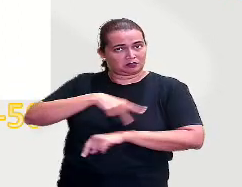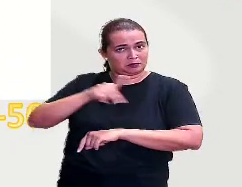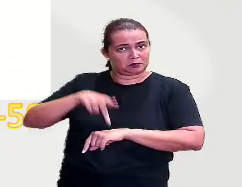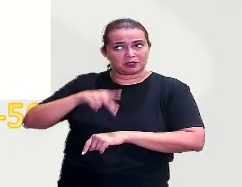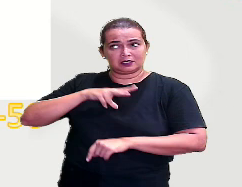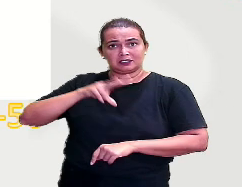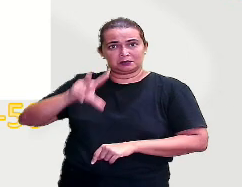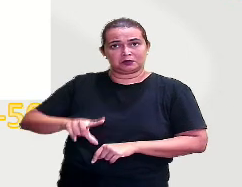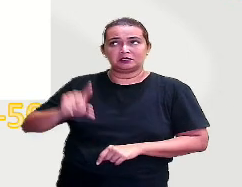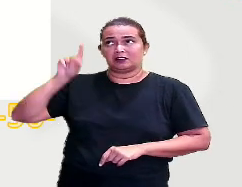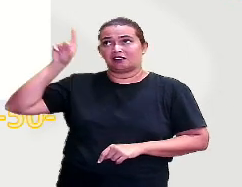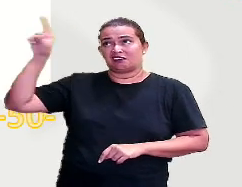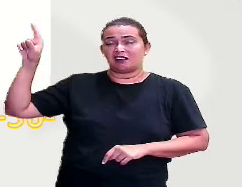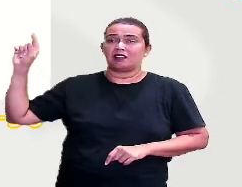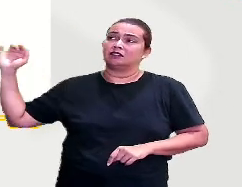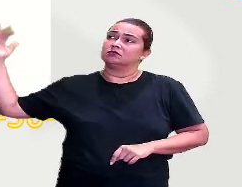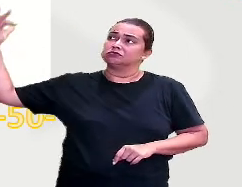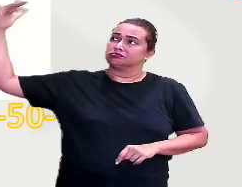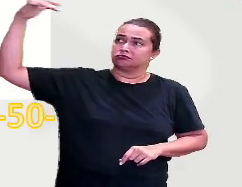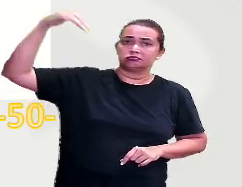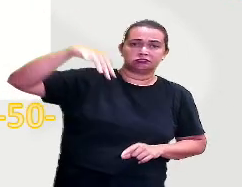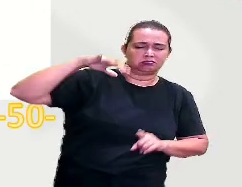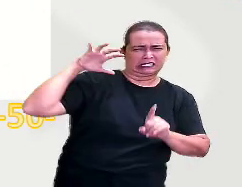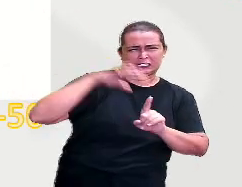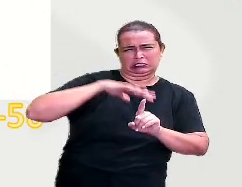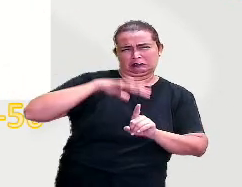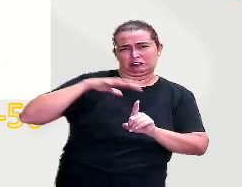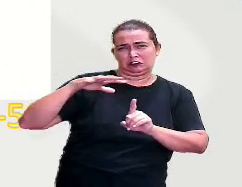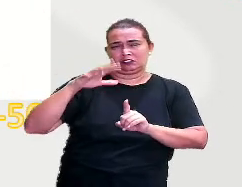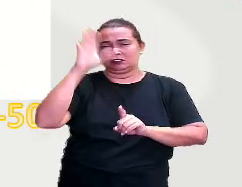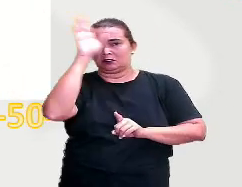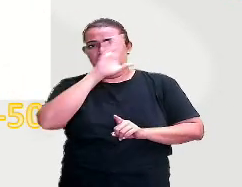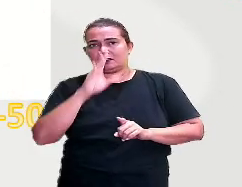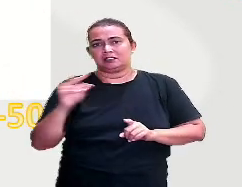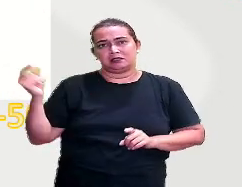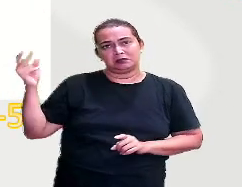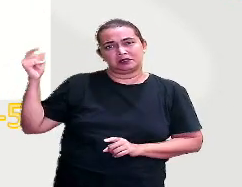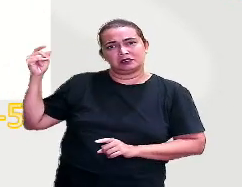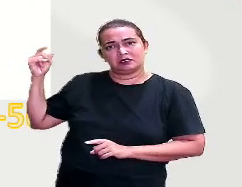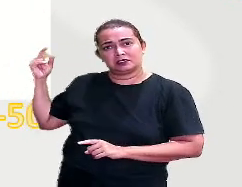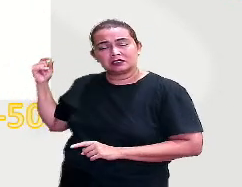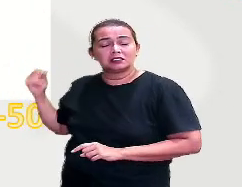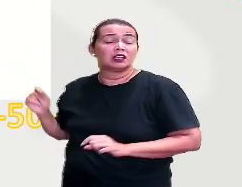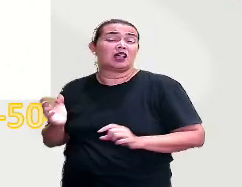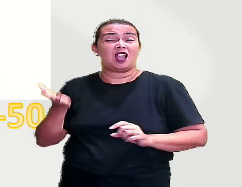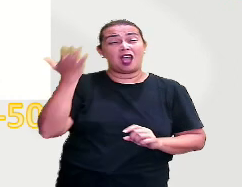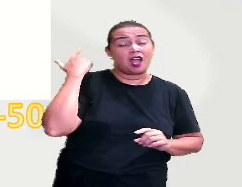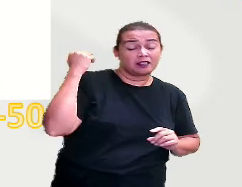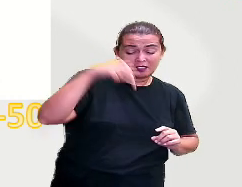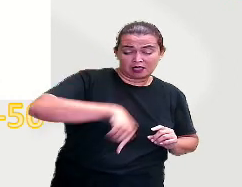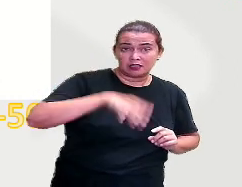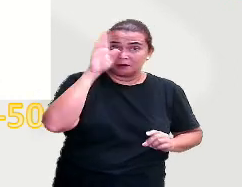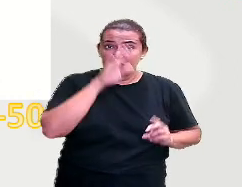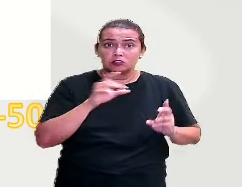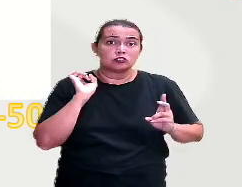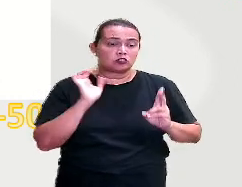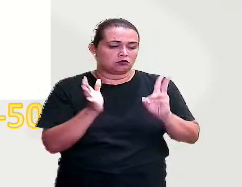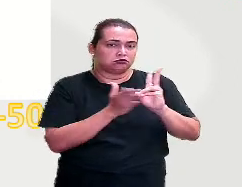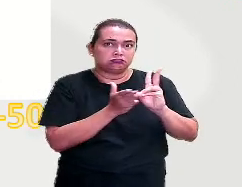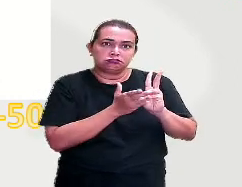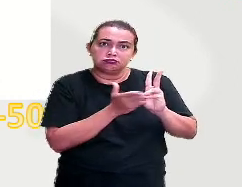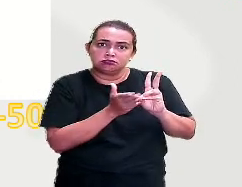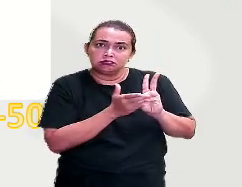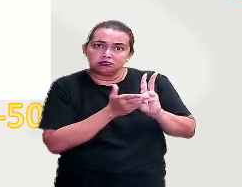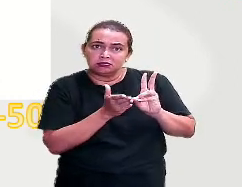o país que invadiu aqui esse território, há muito tempo atrás, quando só tinha os povos indígenas, né? E os povos